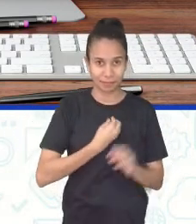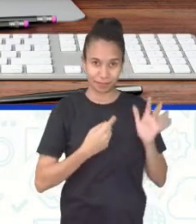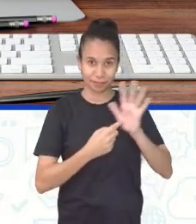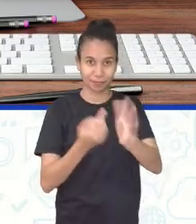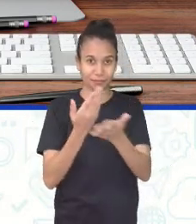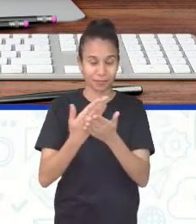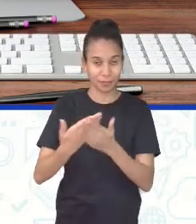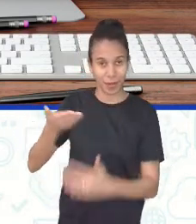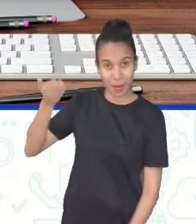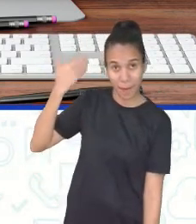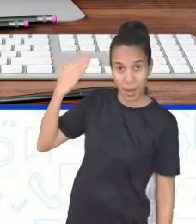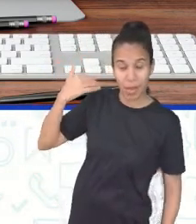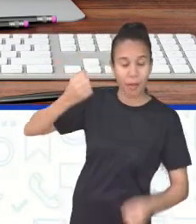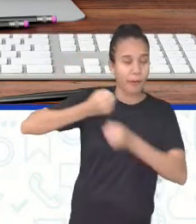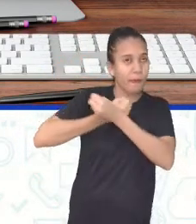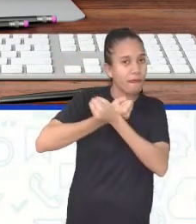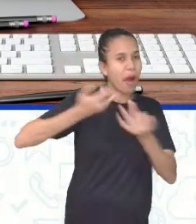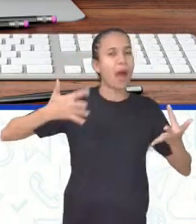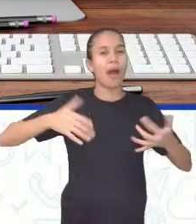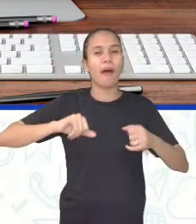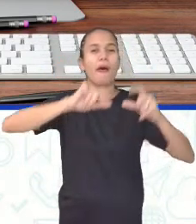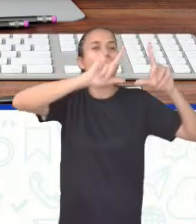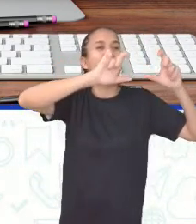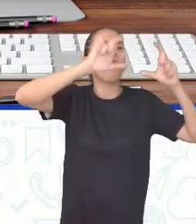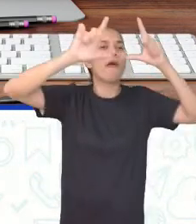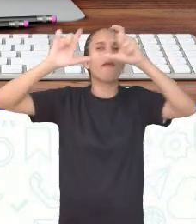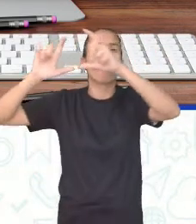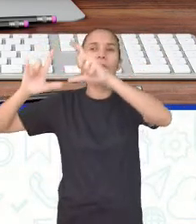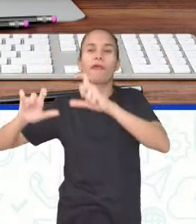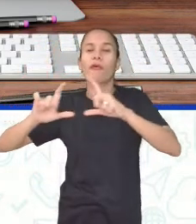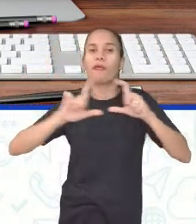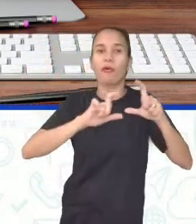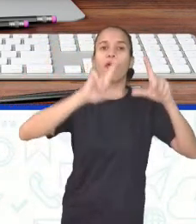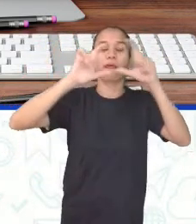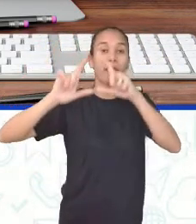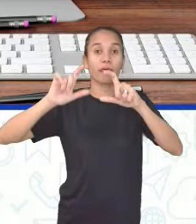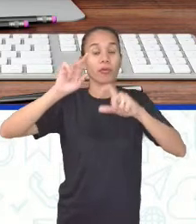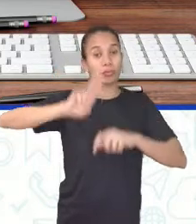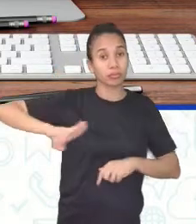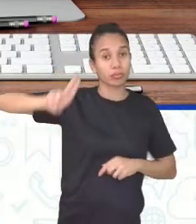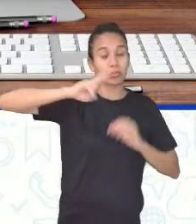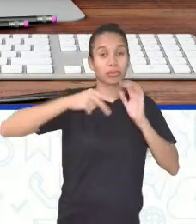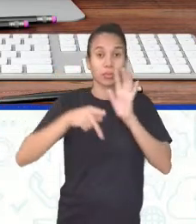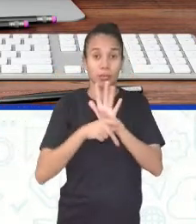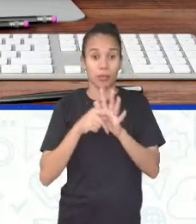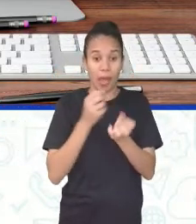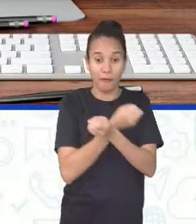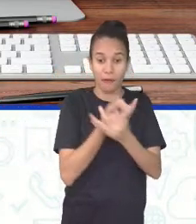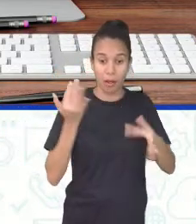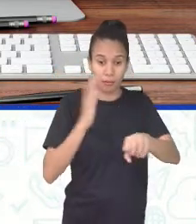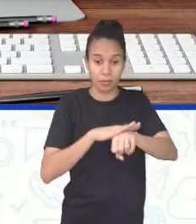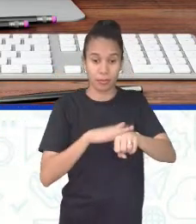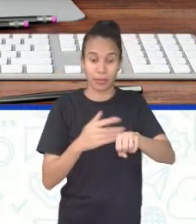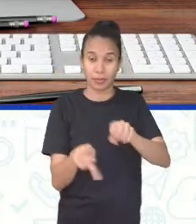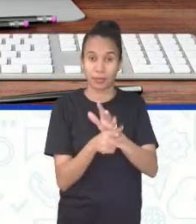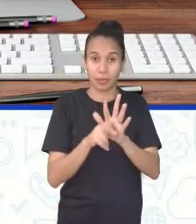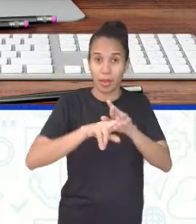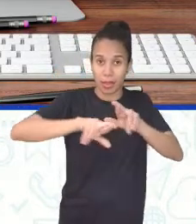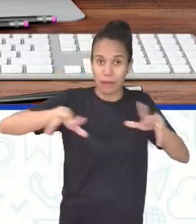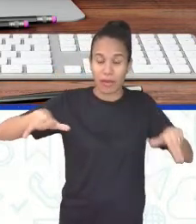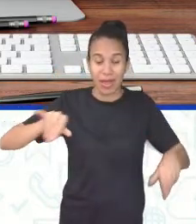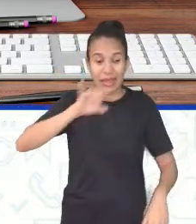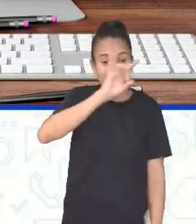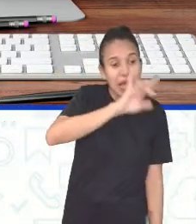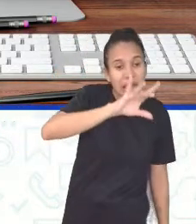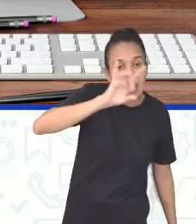passada várias imagens, né? Onde eu, através do Bitmoji, eu estava em várias situações. E cada